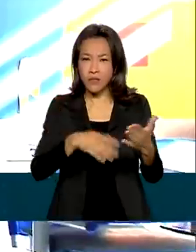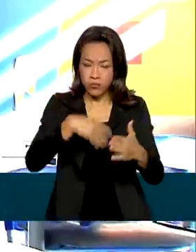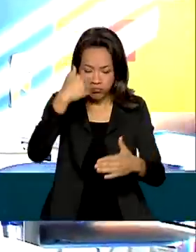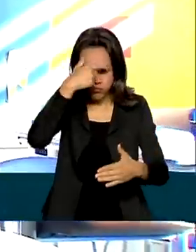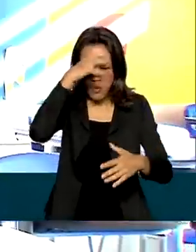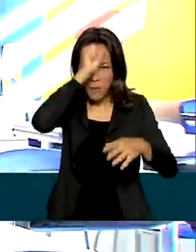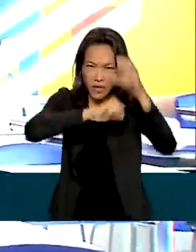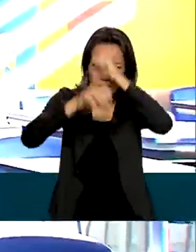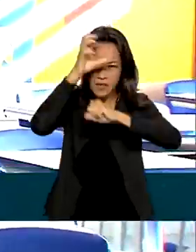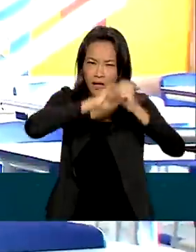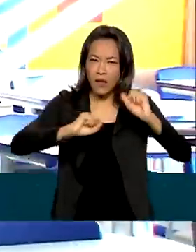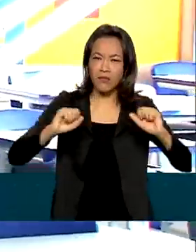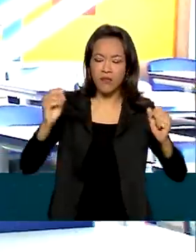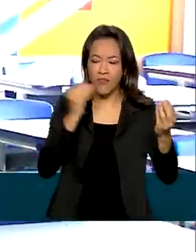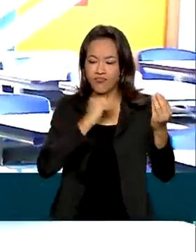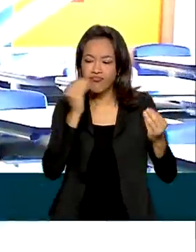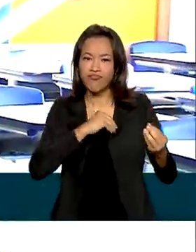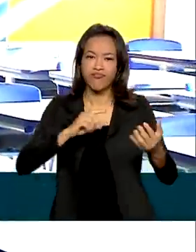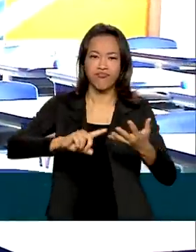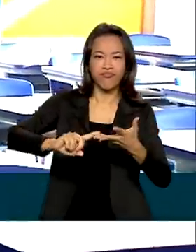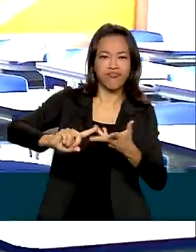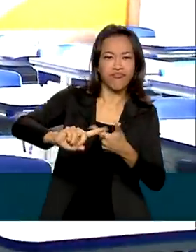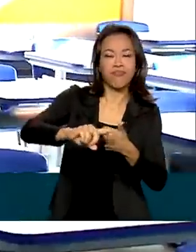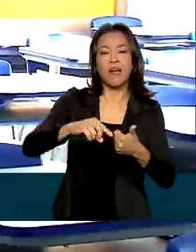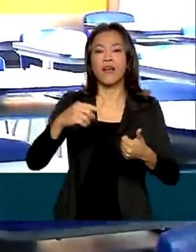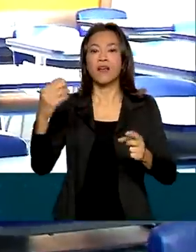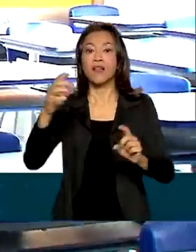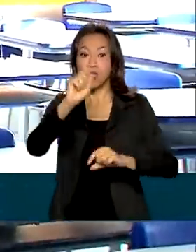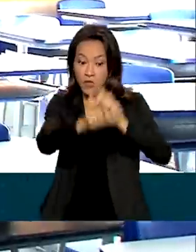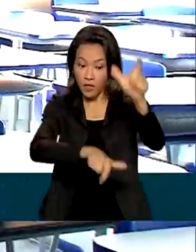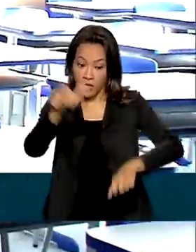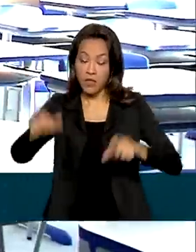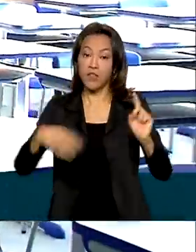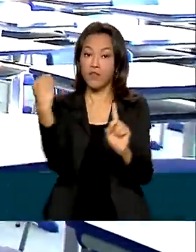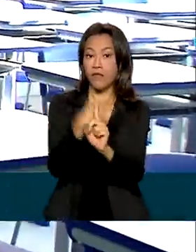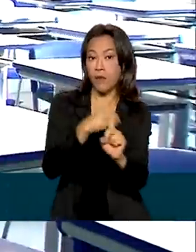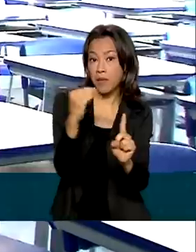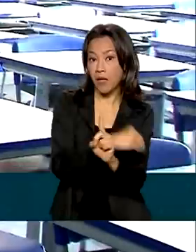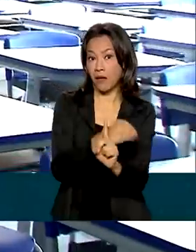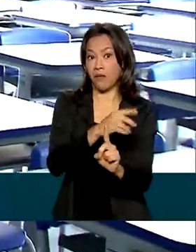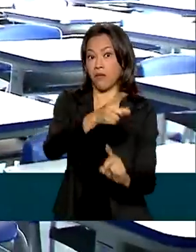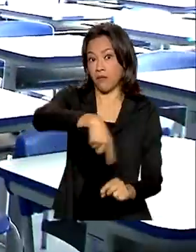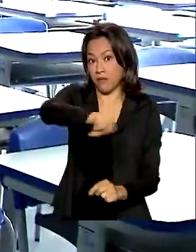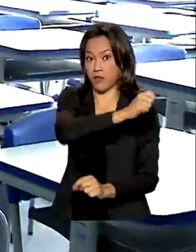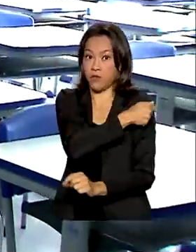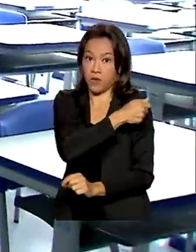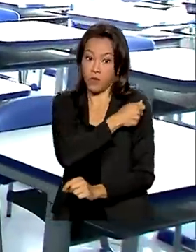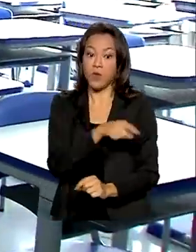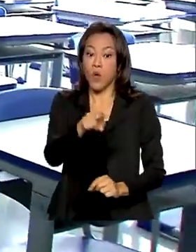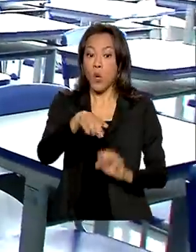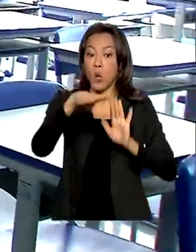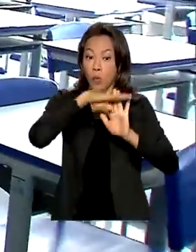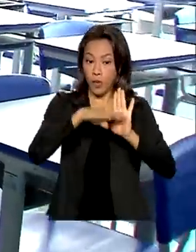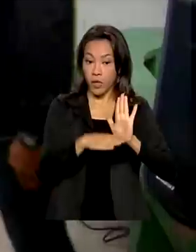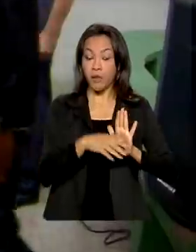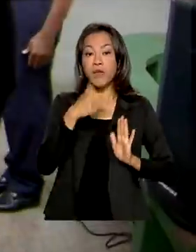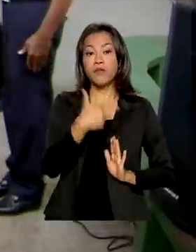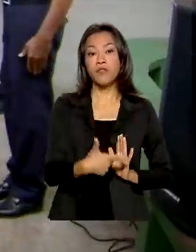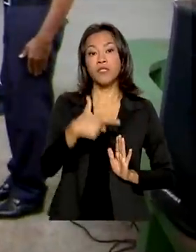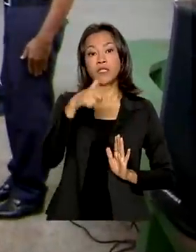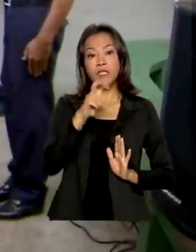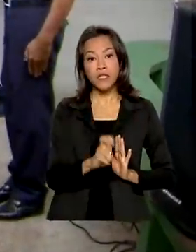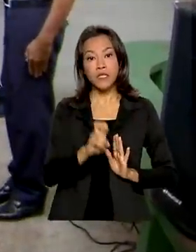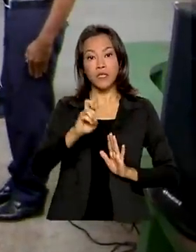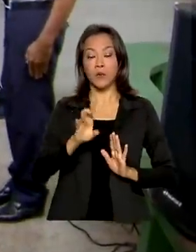e com alunos em situação de vulnerabilidade social. O programa está presente em 25 estados